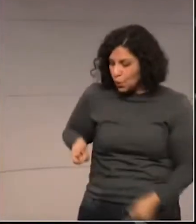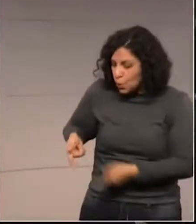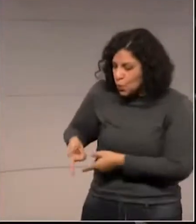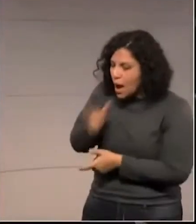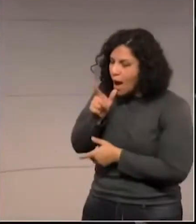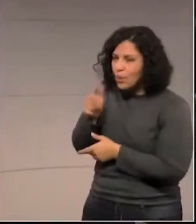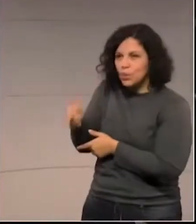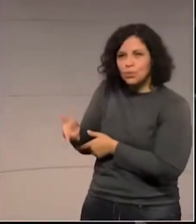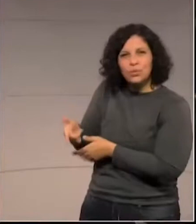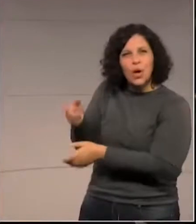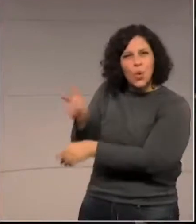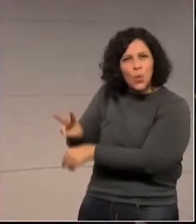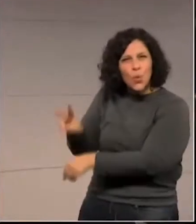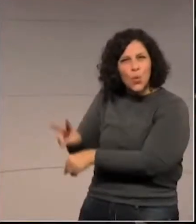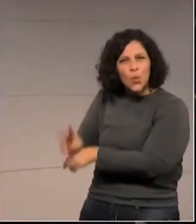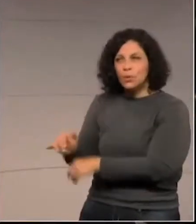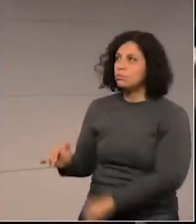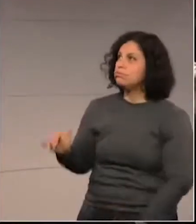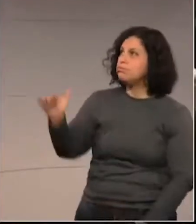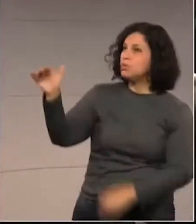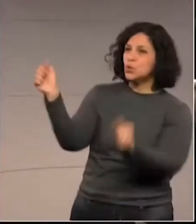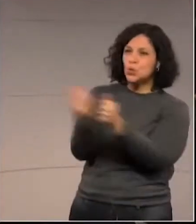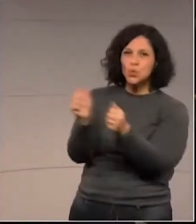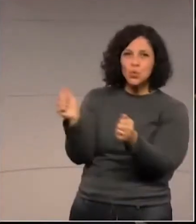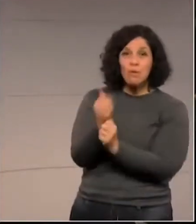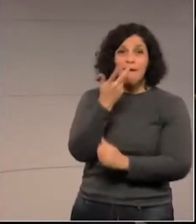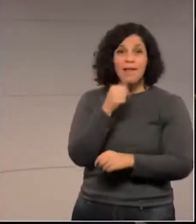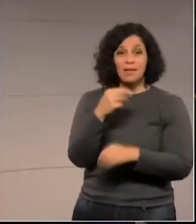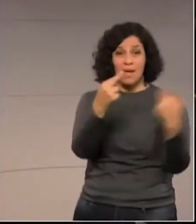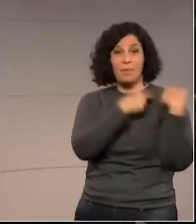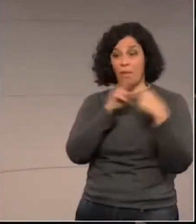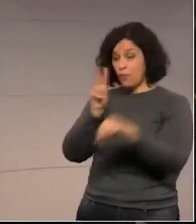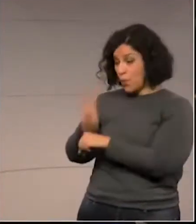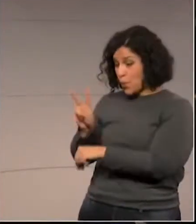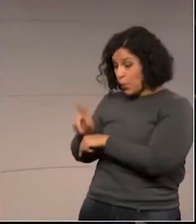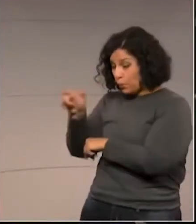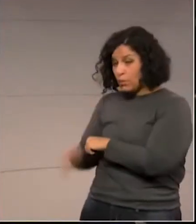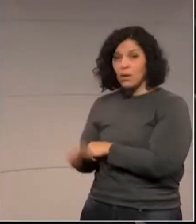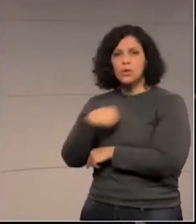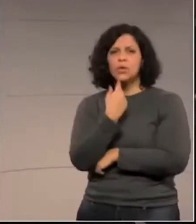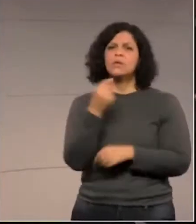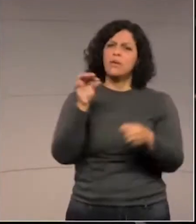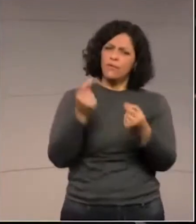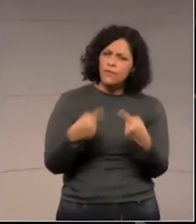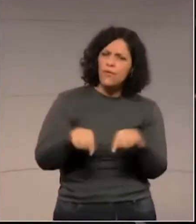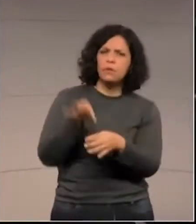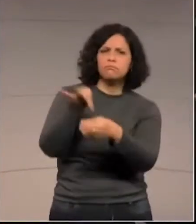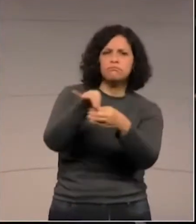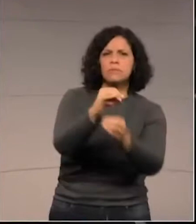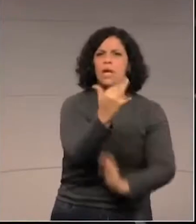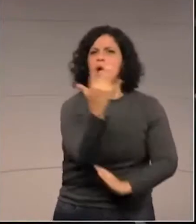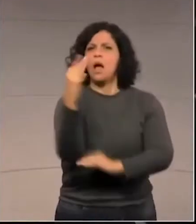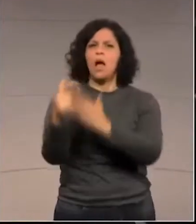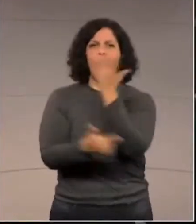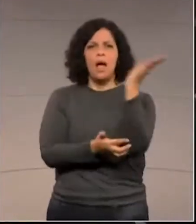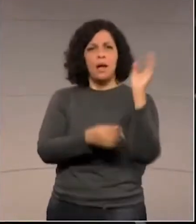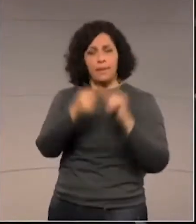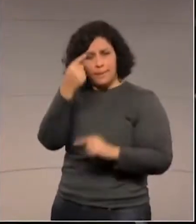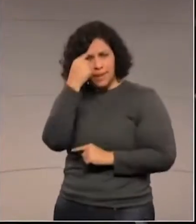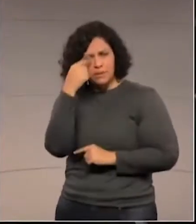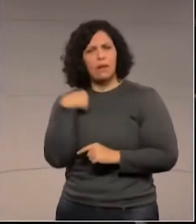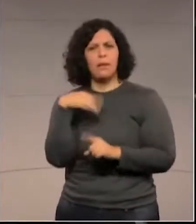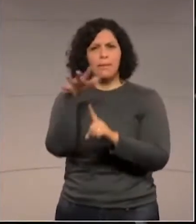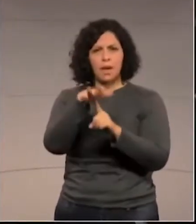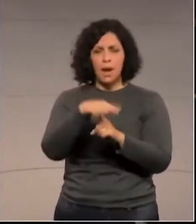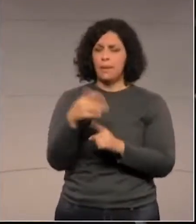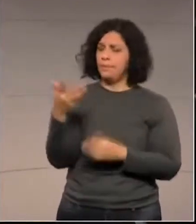dia que ela nasceu, foi plantado e essa criança vai cuidar. Ou seja, vamos reforestar e vamos pensar no meio ambiente do estado do Paraná. E parabéns pelo